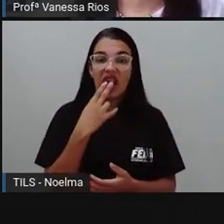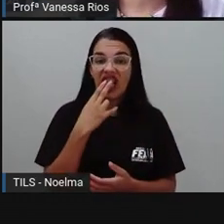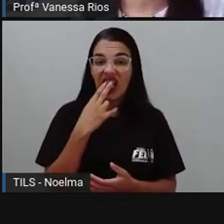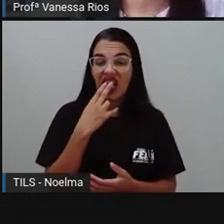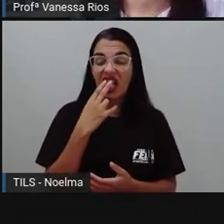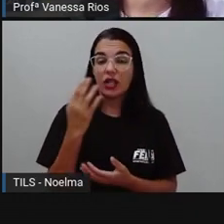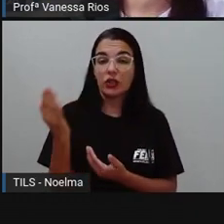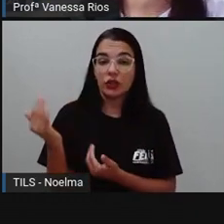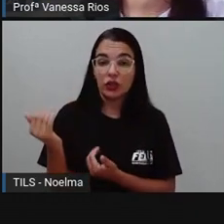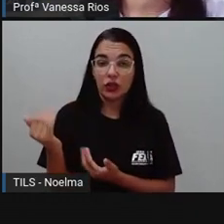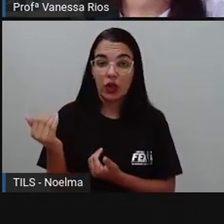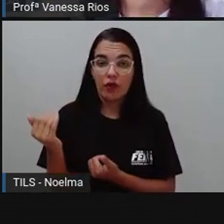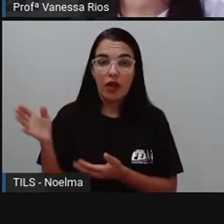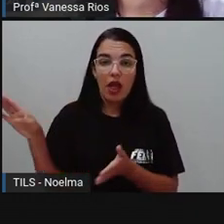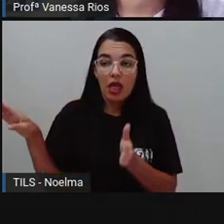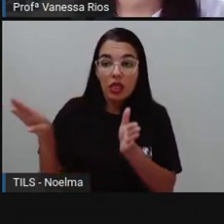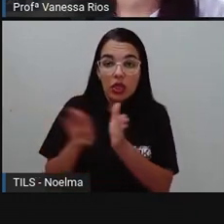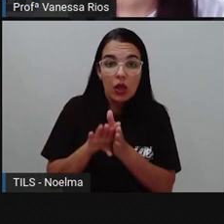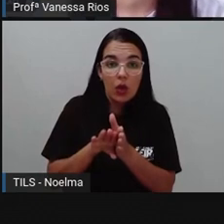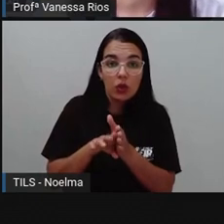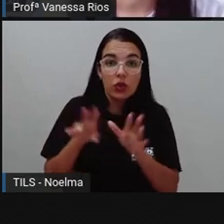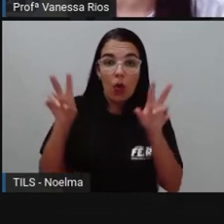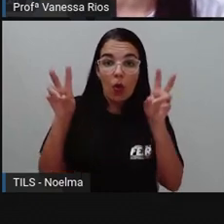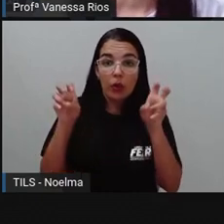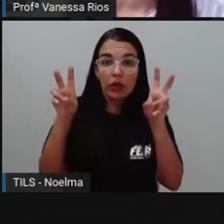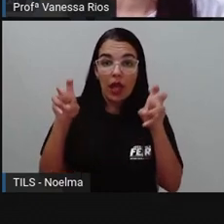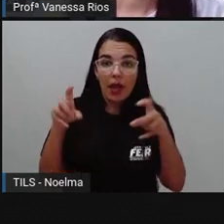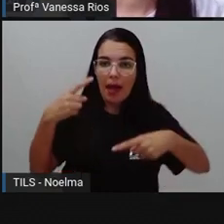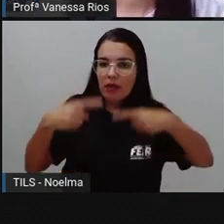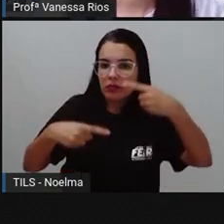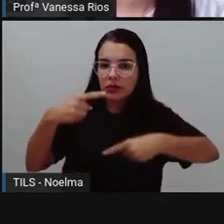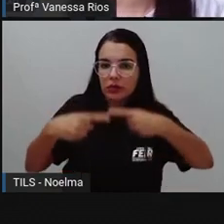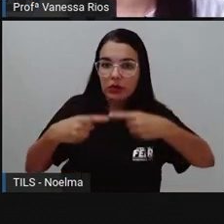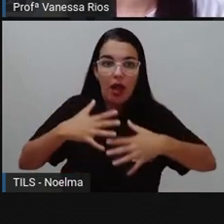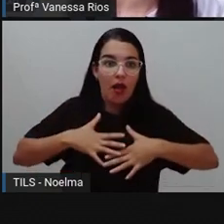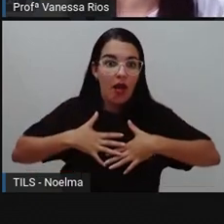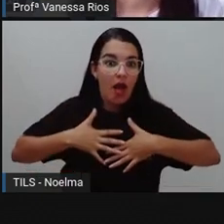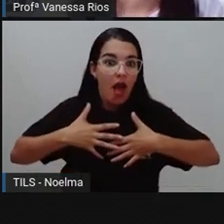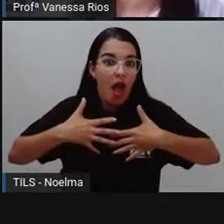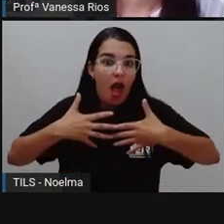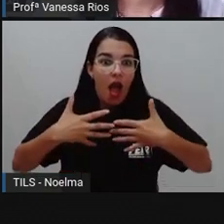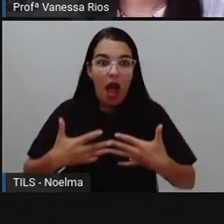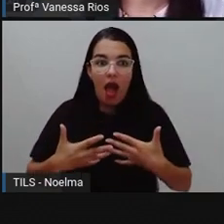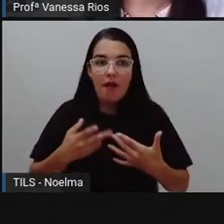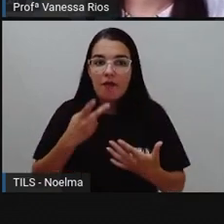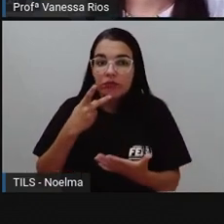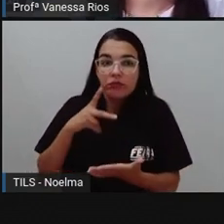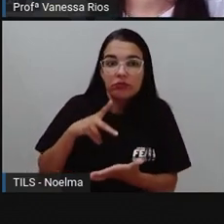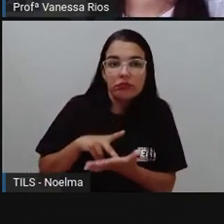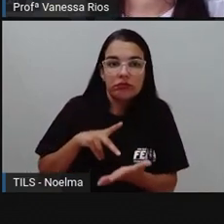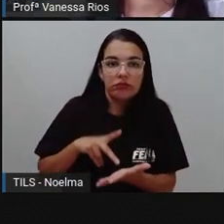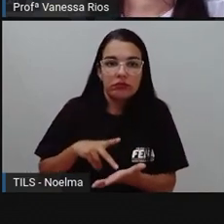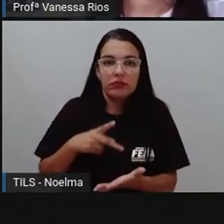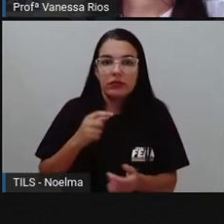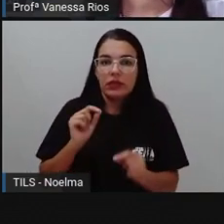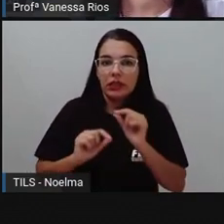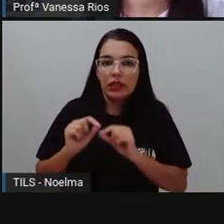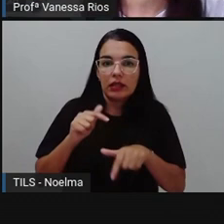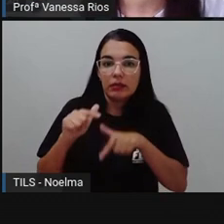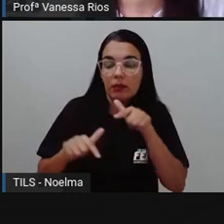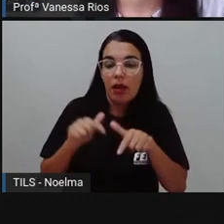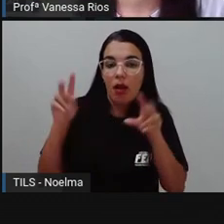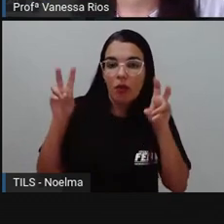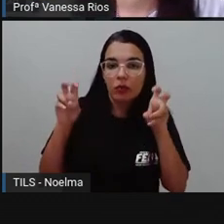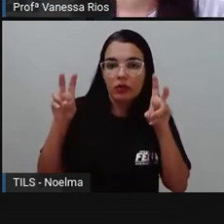pertinência e veracidade com que trabalhou o tema. O roteiro de Petra Leão, mesmo escritora de Tesouro Verde,